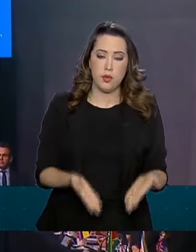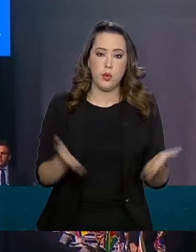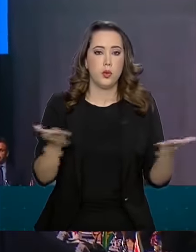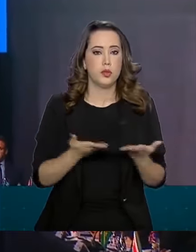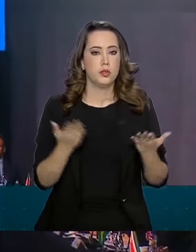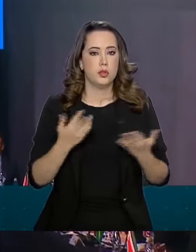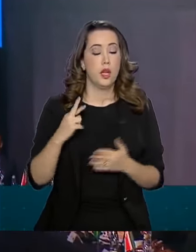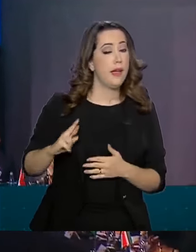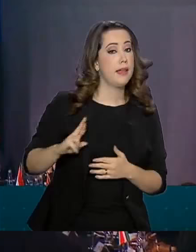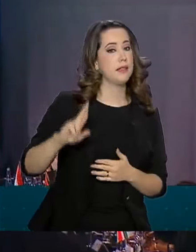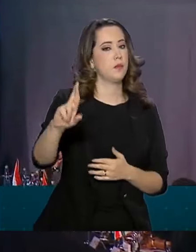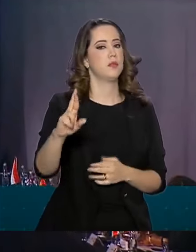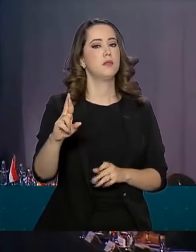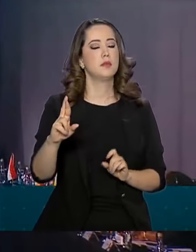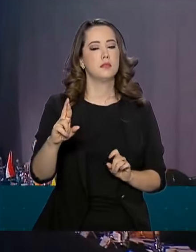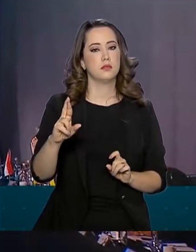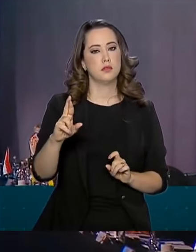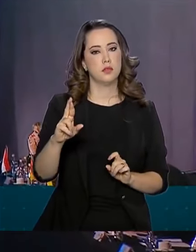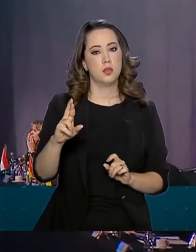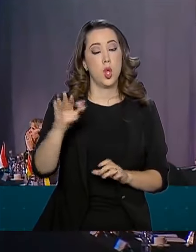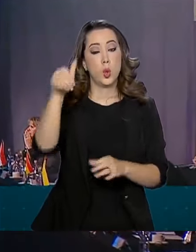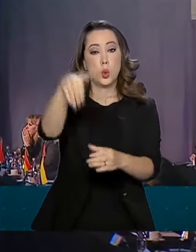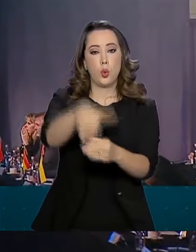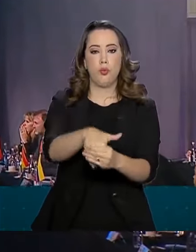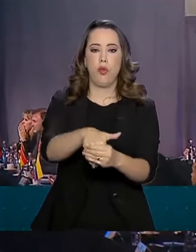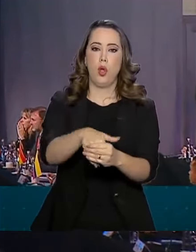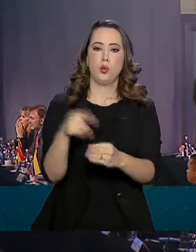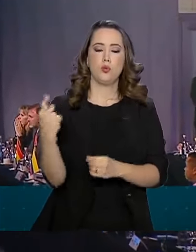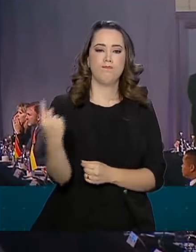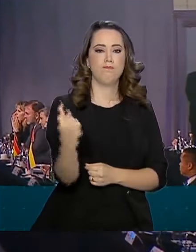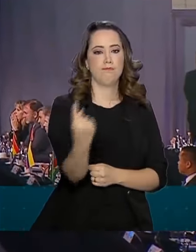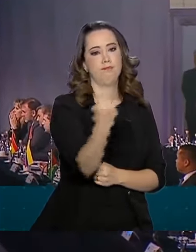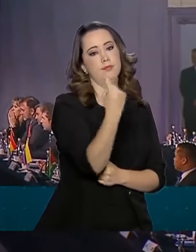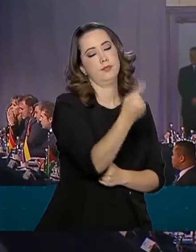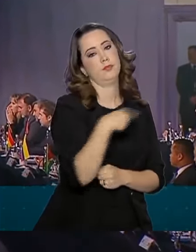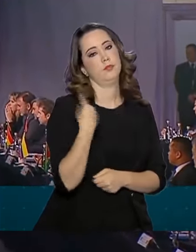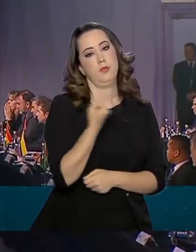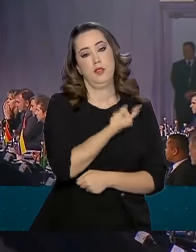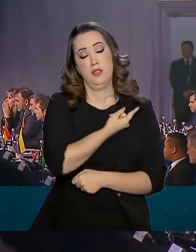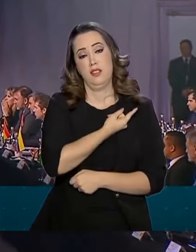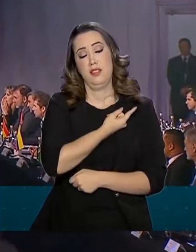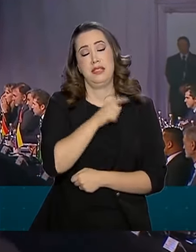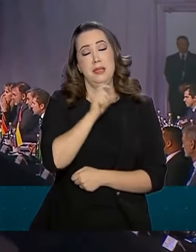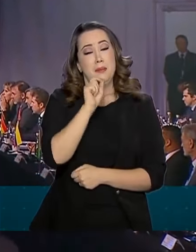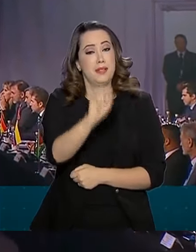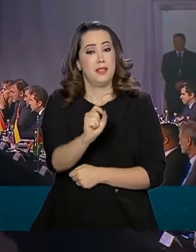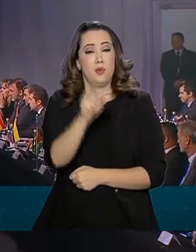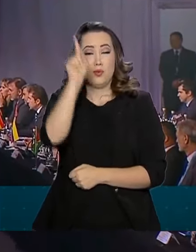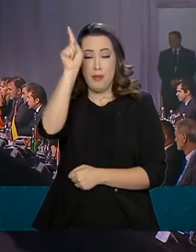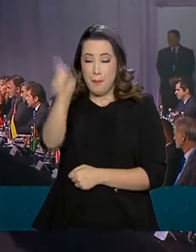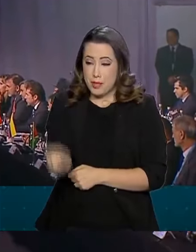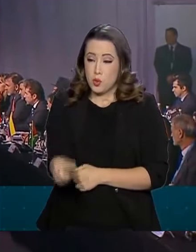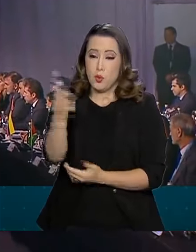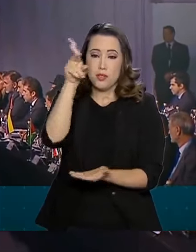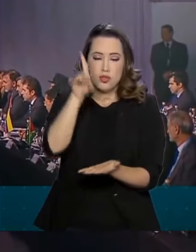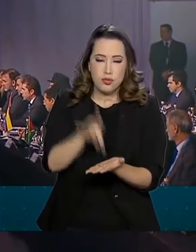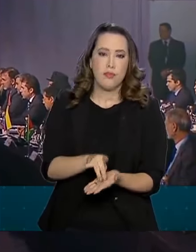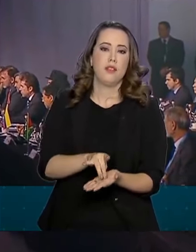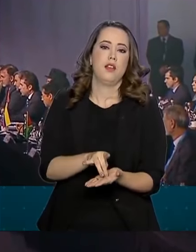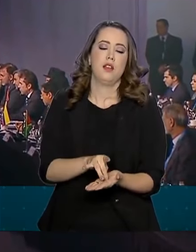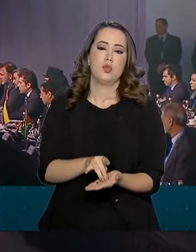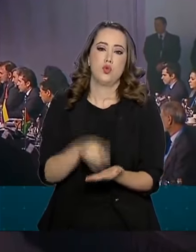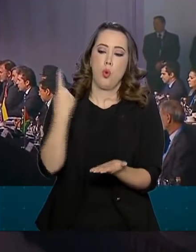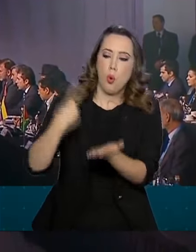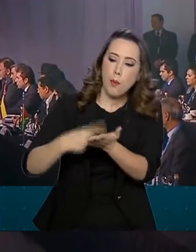A responsabilidade do voto de cada um de nós, para que aquele que realmente tenha compromisso